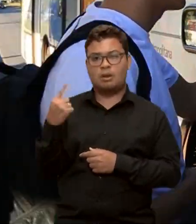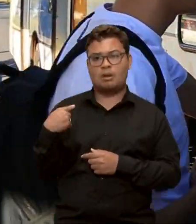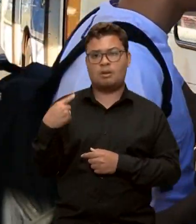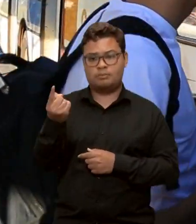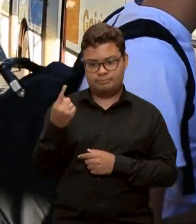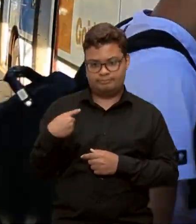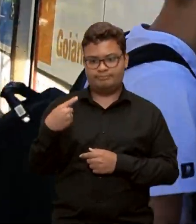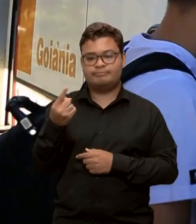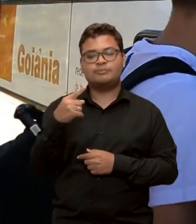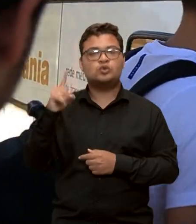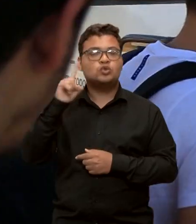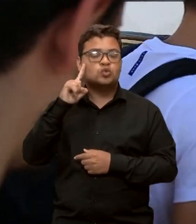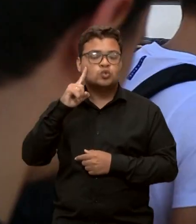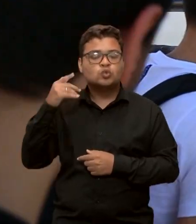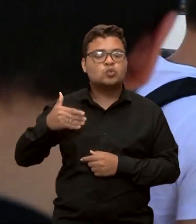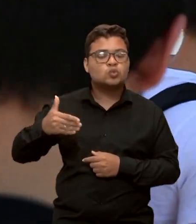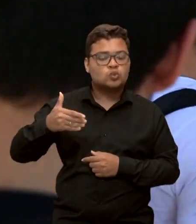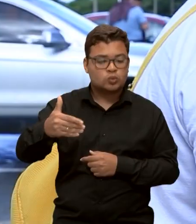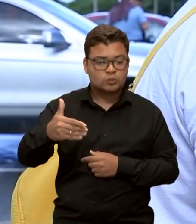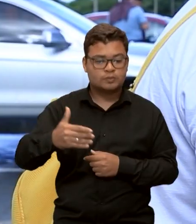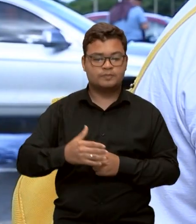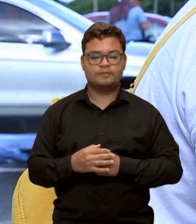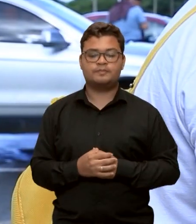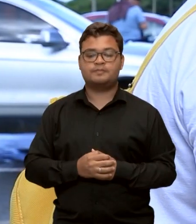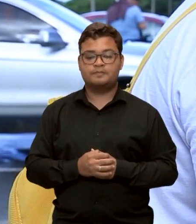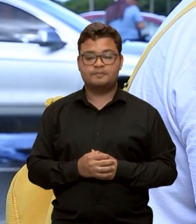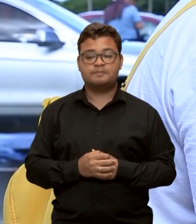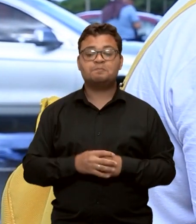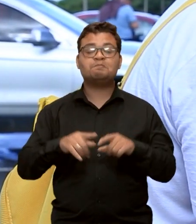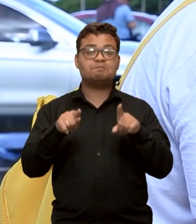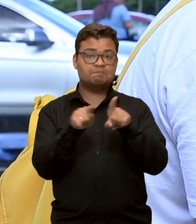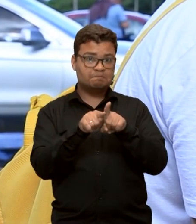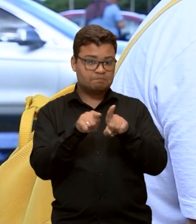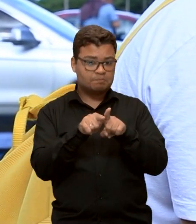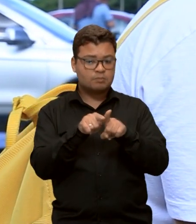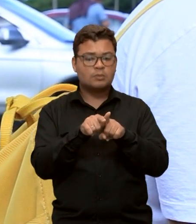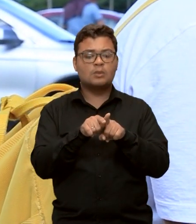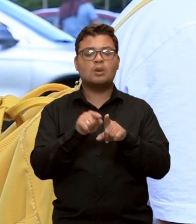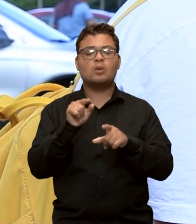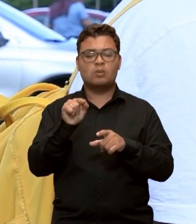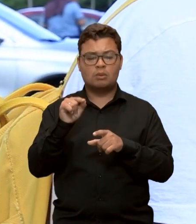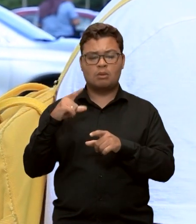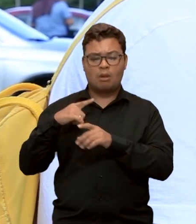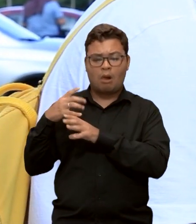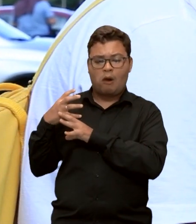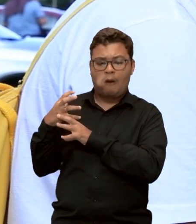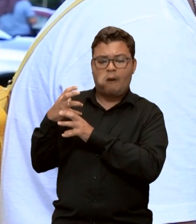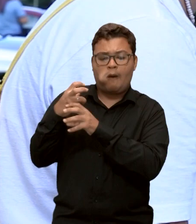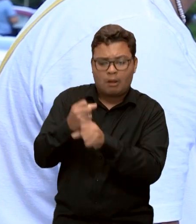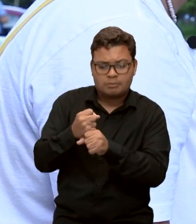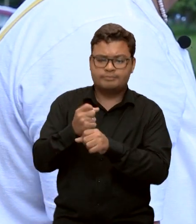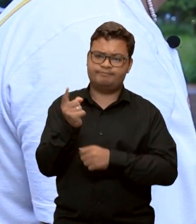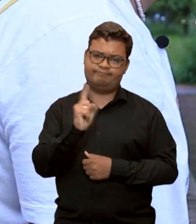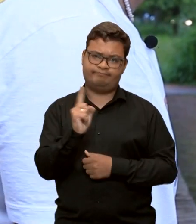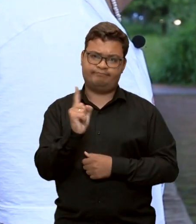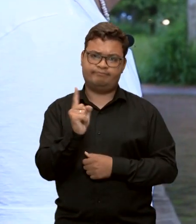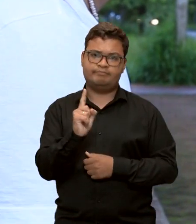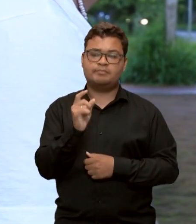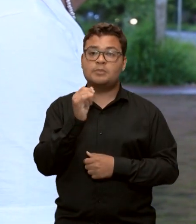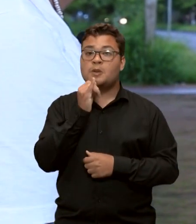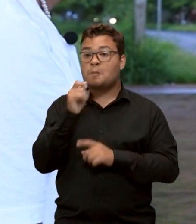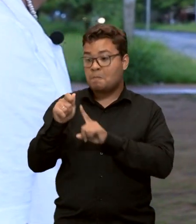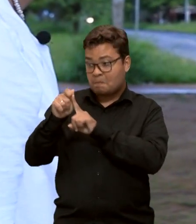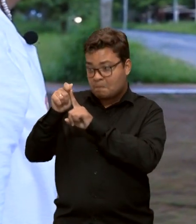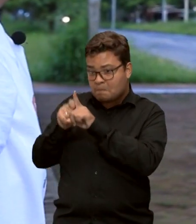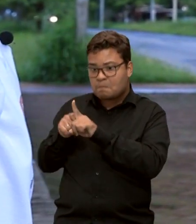voltas diárias dos estudantes. Elas também continuam a não ser cumulativas, ou seja, não podem